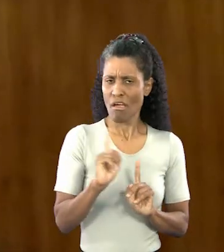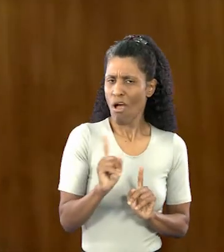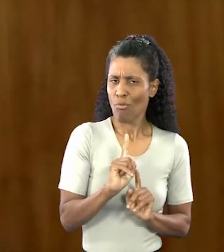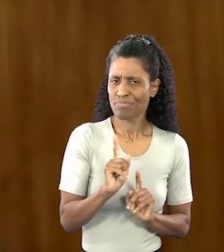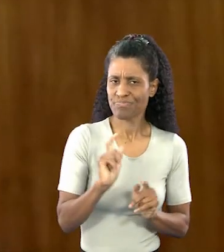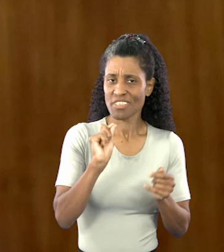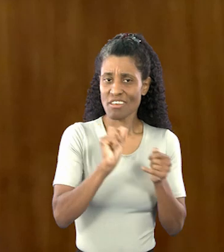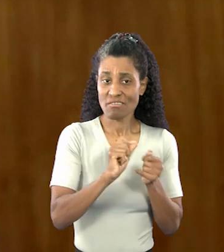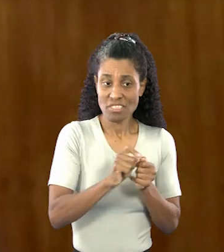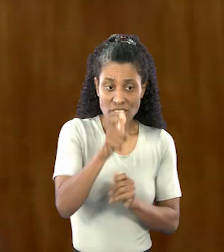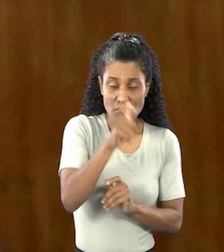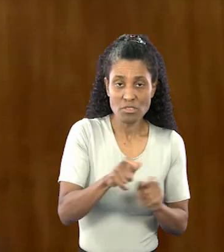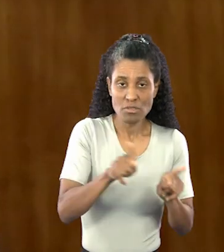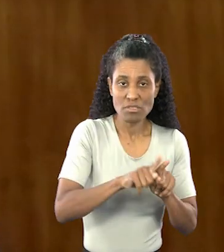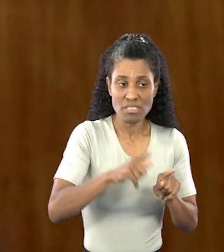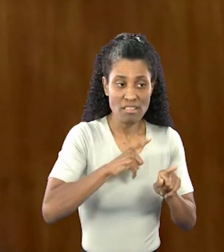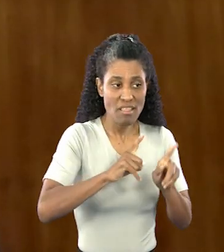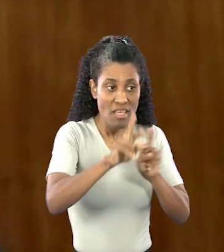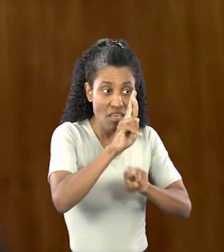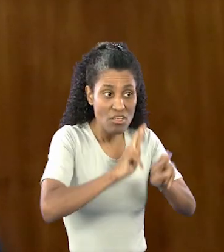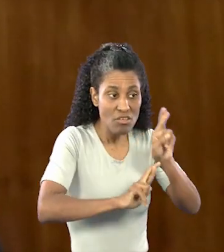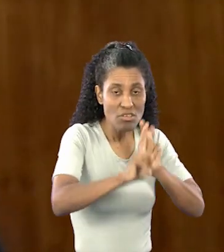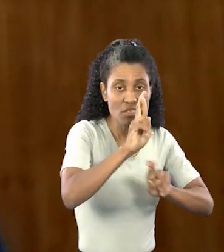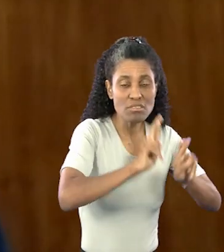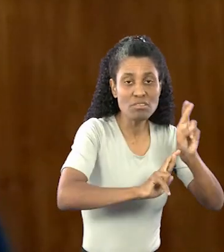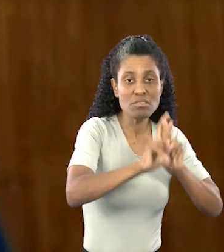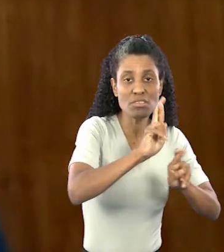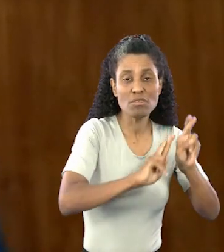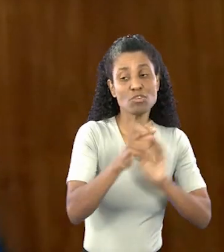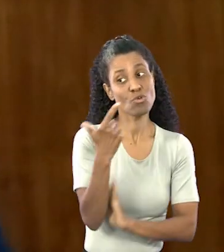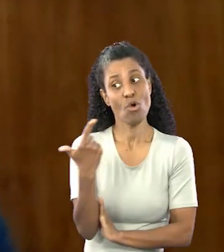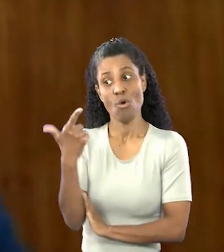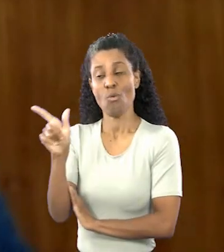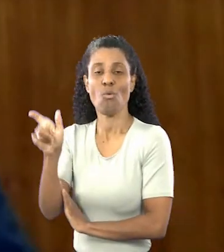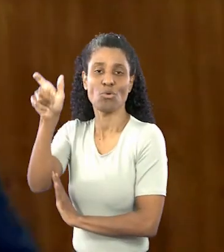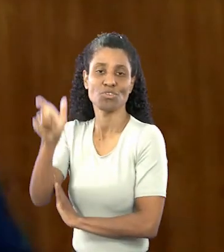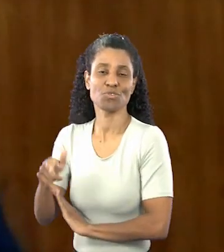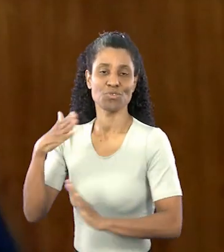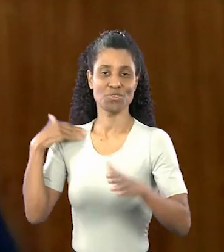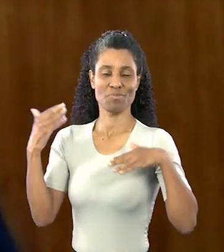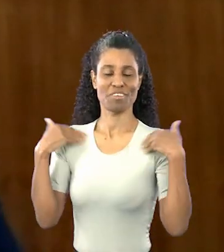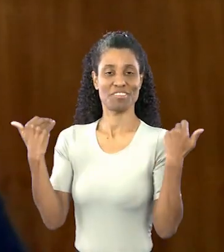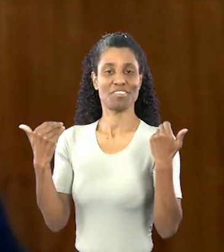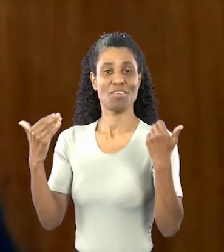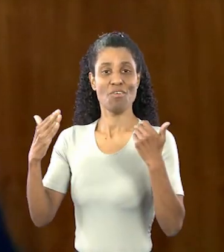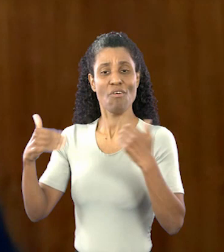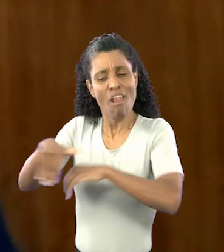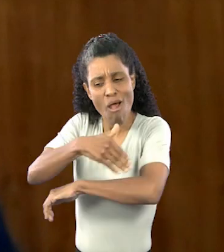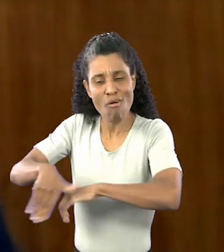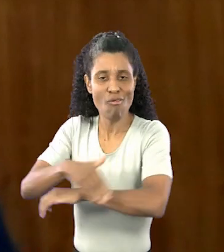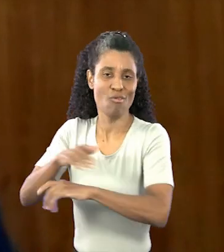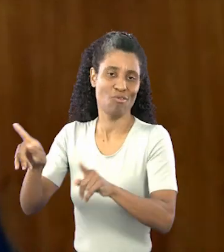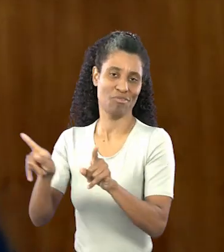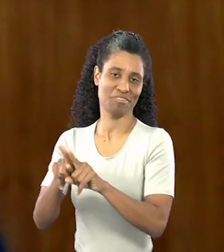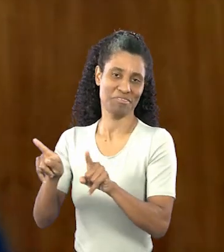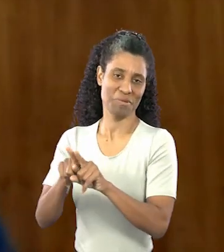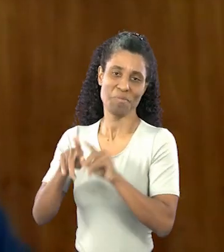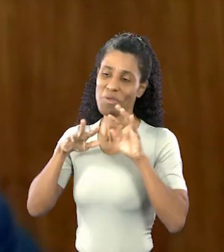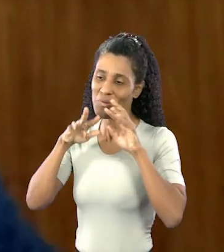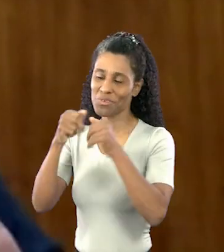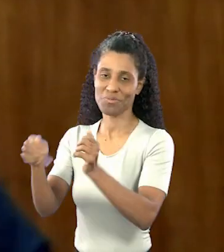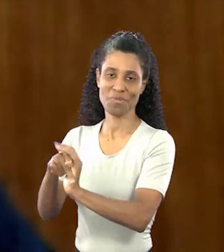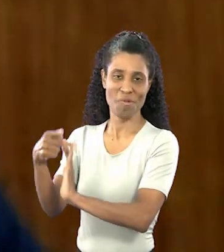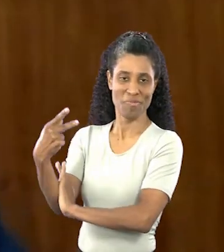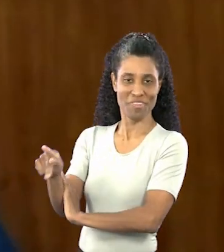Faz com que a pessoa estabeleça também relações com os outros donos e tutores de animais. Que